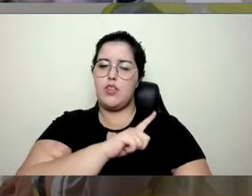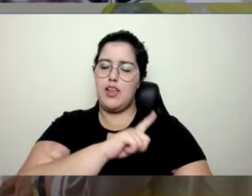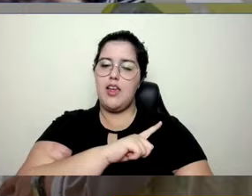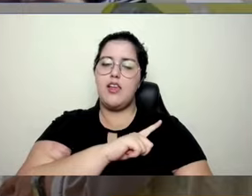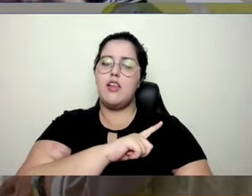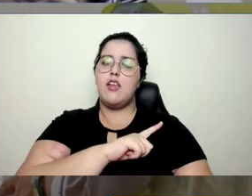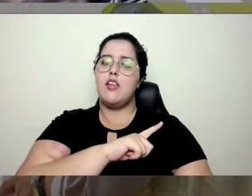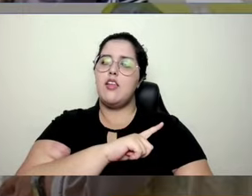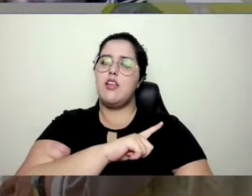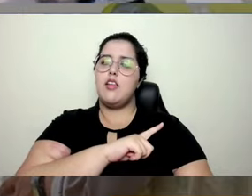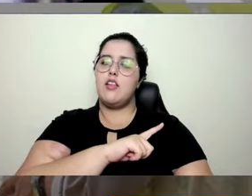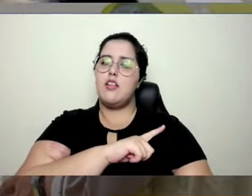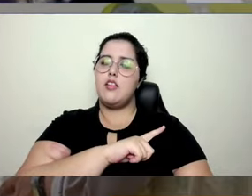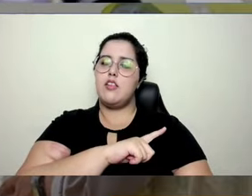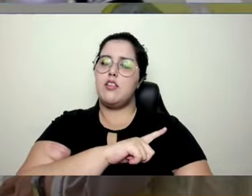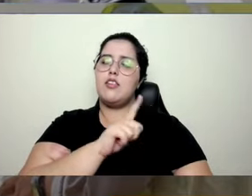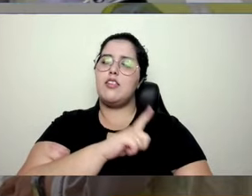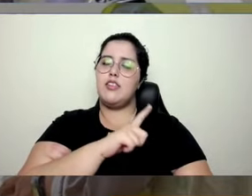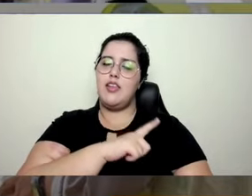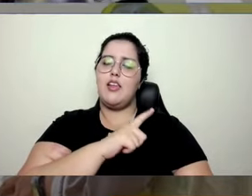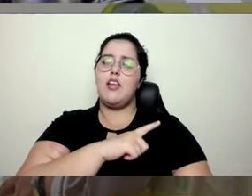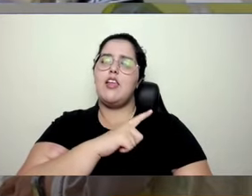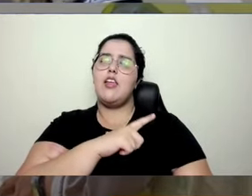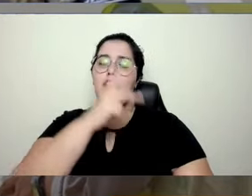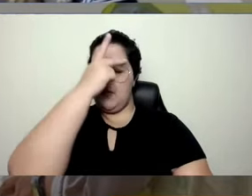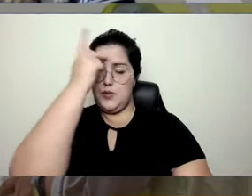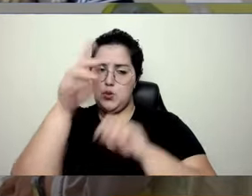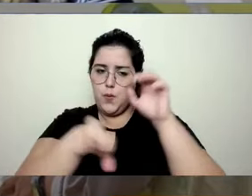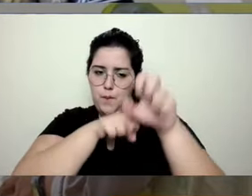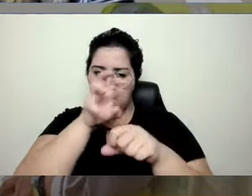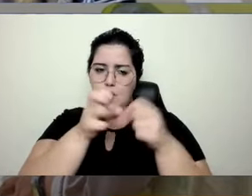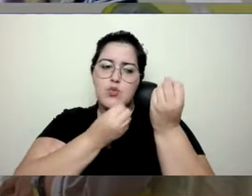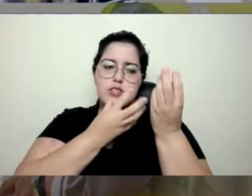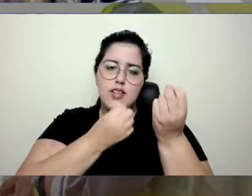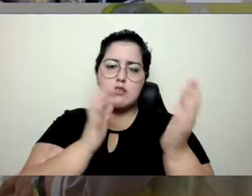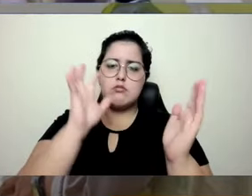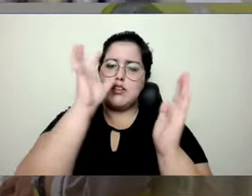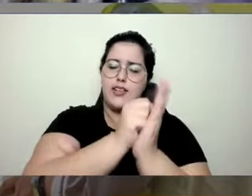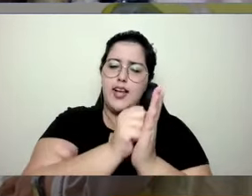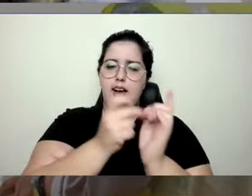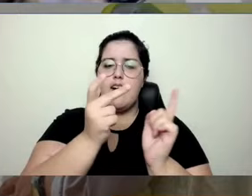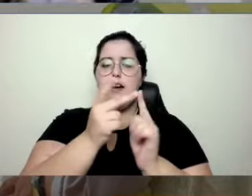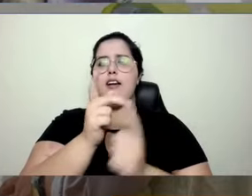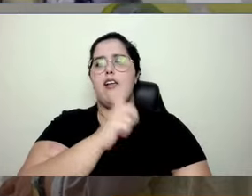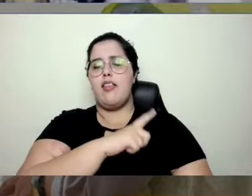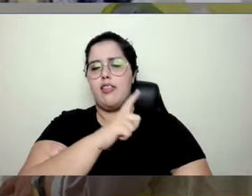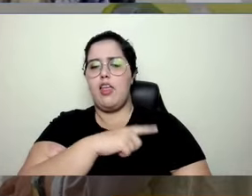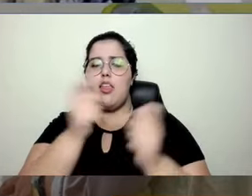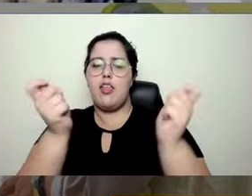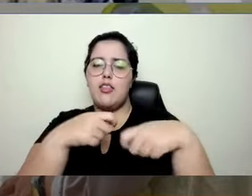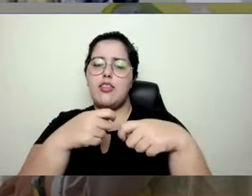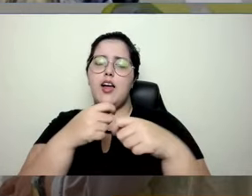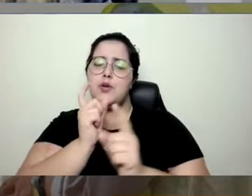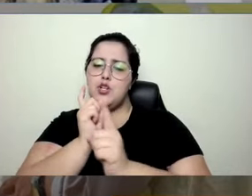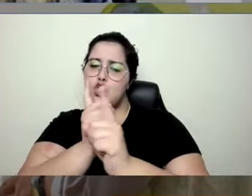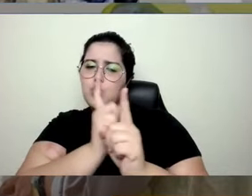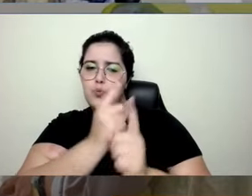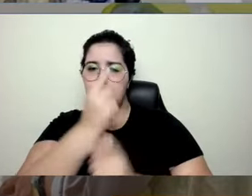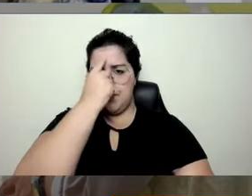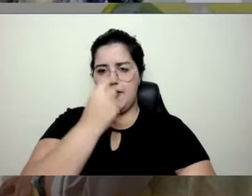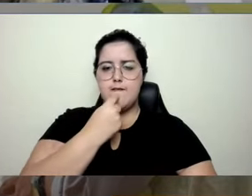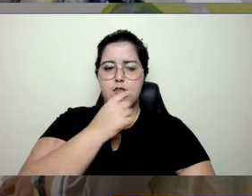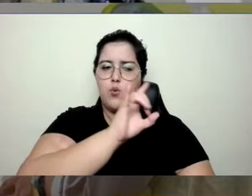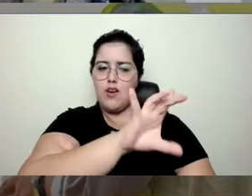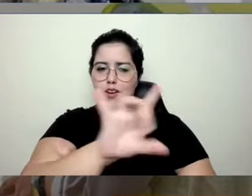cadastrar, esses dados vão ser utilizados para a gente mapear as características das pessoas.